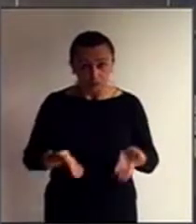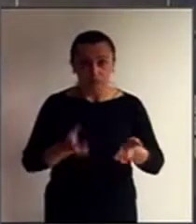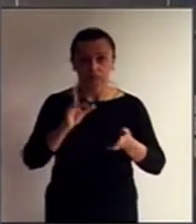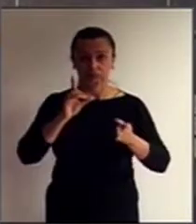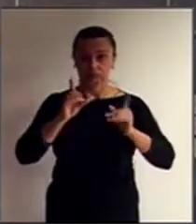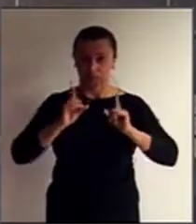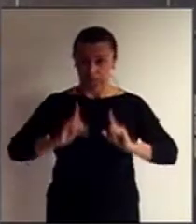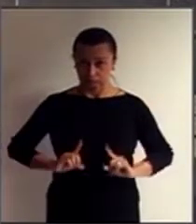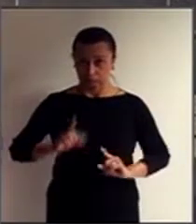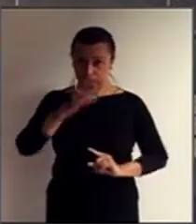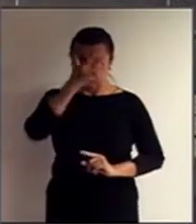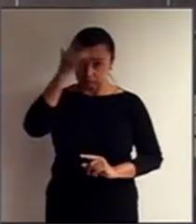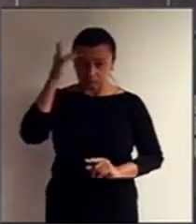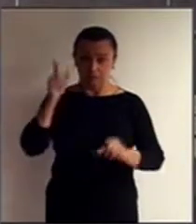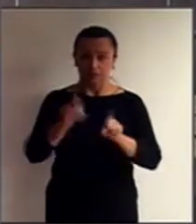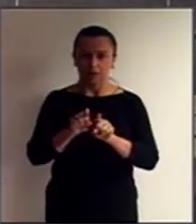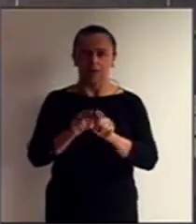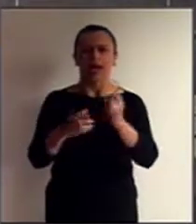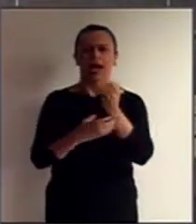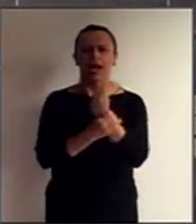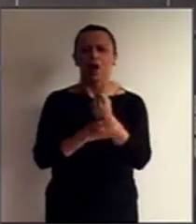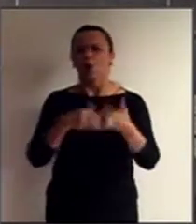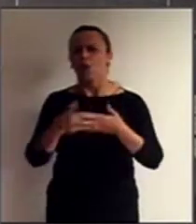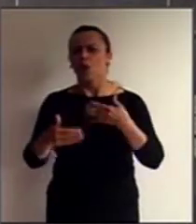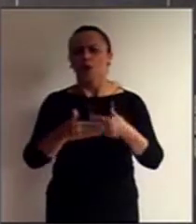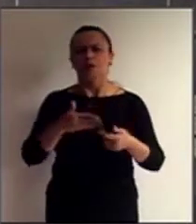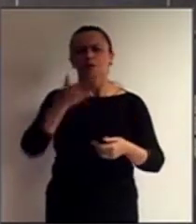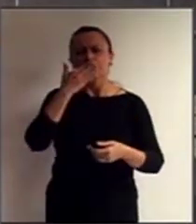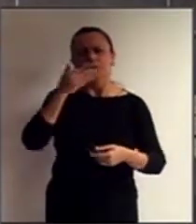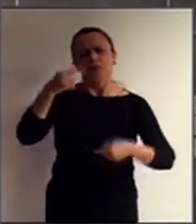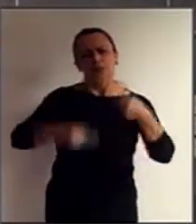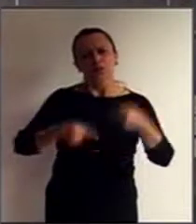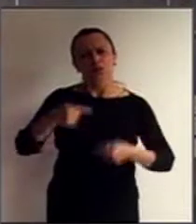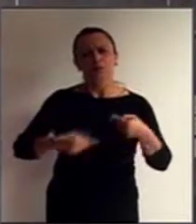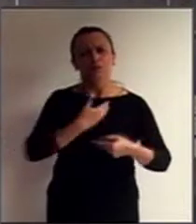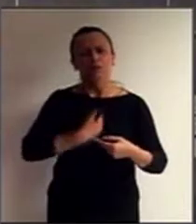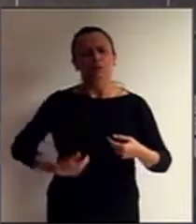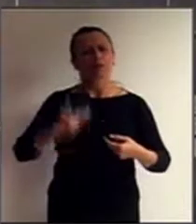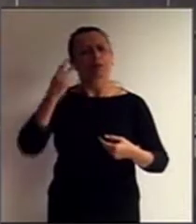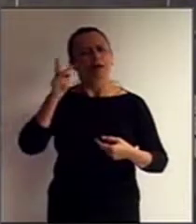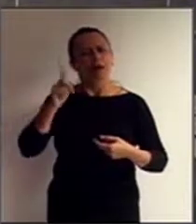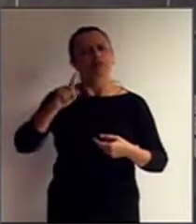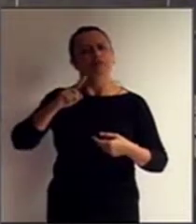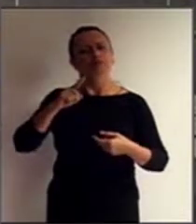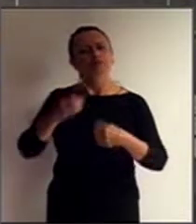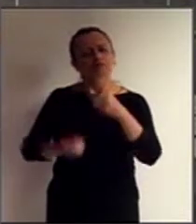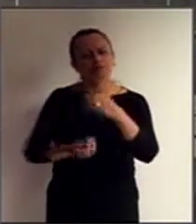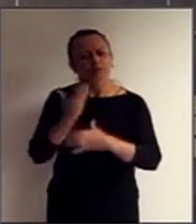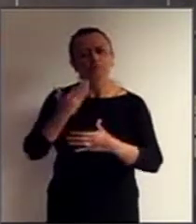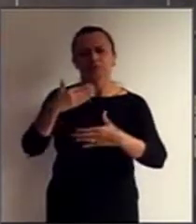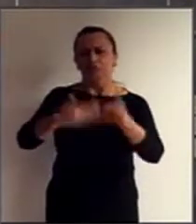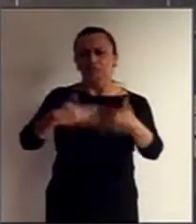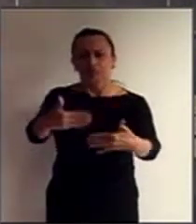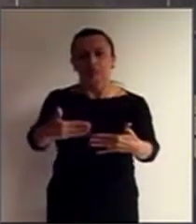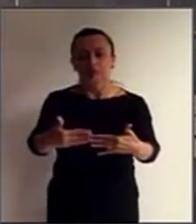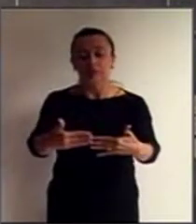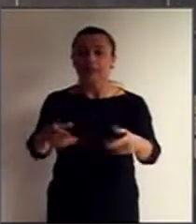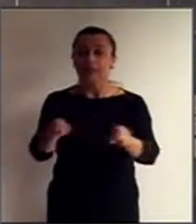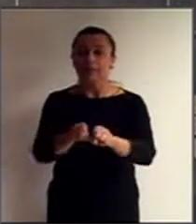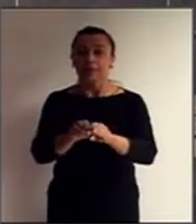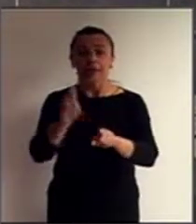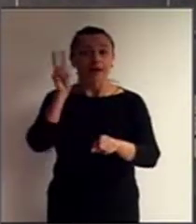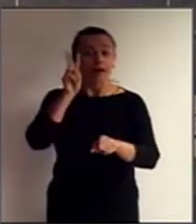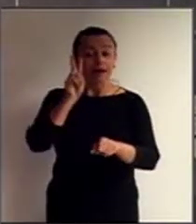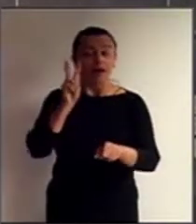garantir que toda e qualquer política pública a ser desenvolvida e implementada contemple também